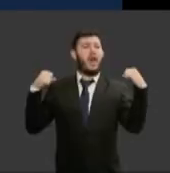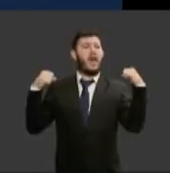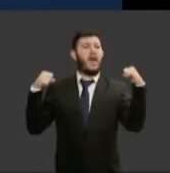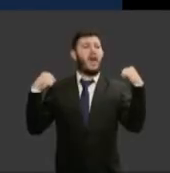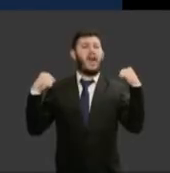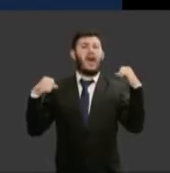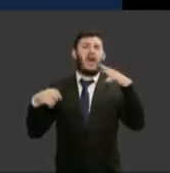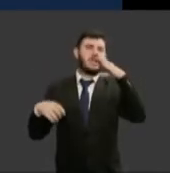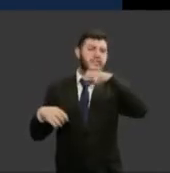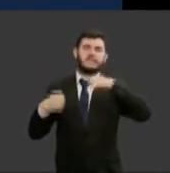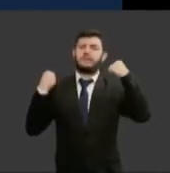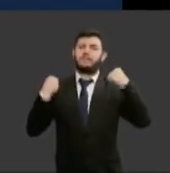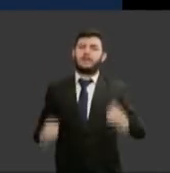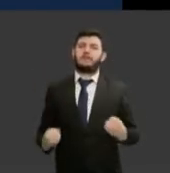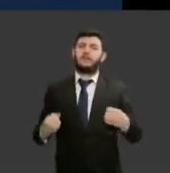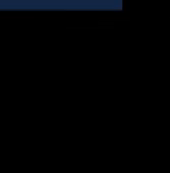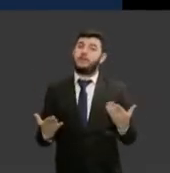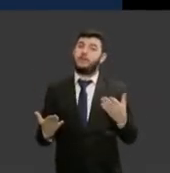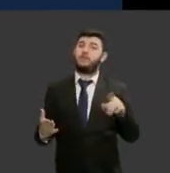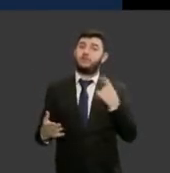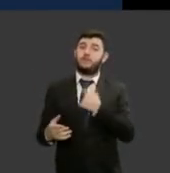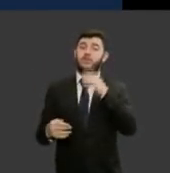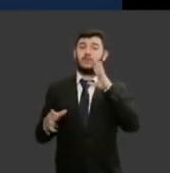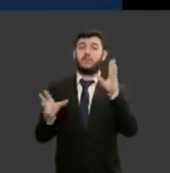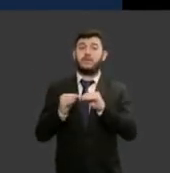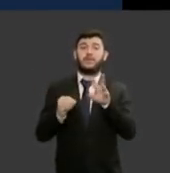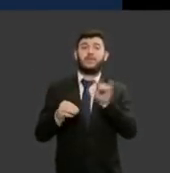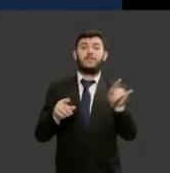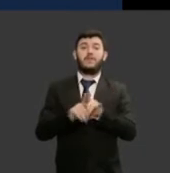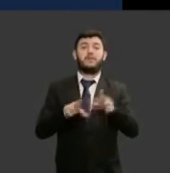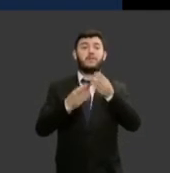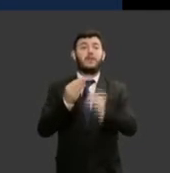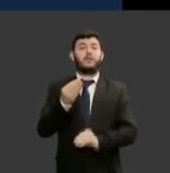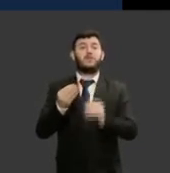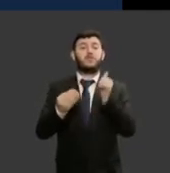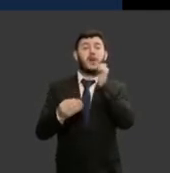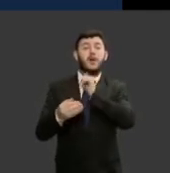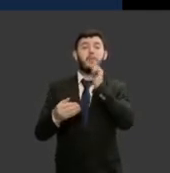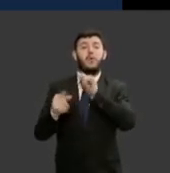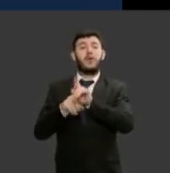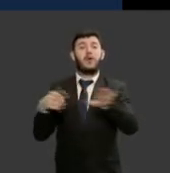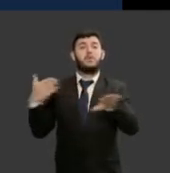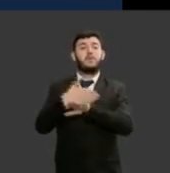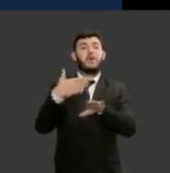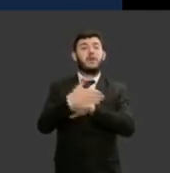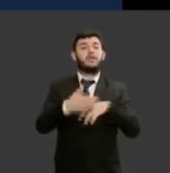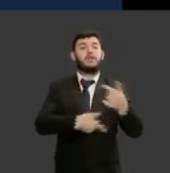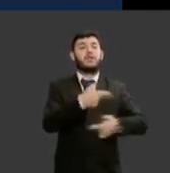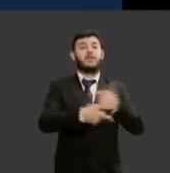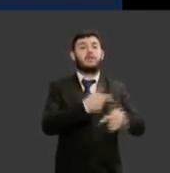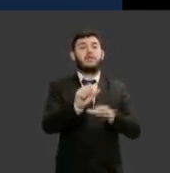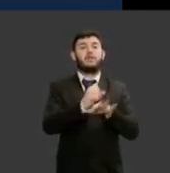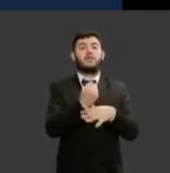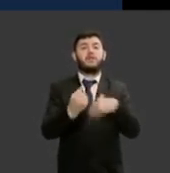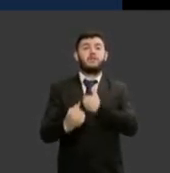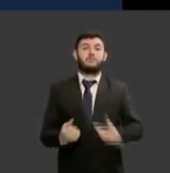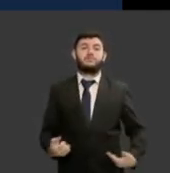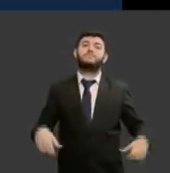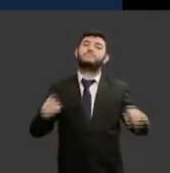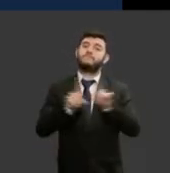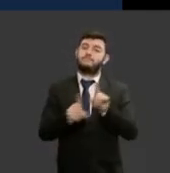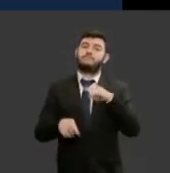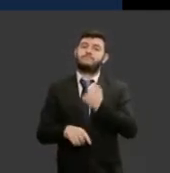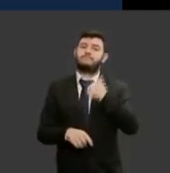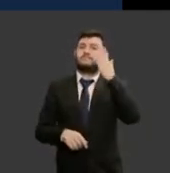que será exercida isso tem um poder muito grande de diminuir o acesso da mulher nas carreiras da segurança pública eventualmente